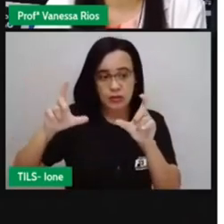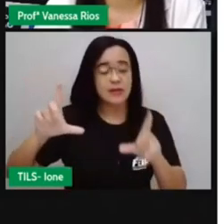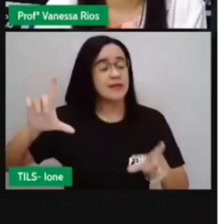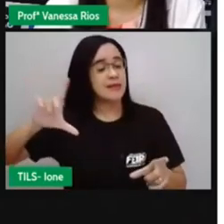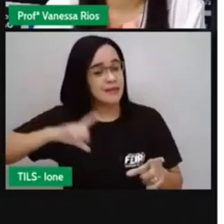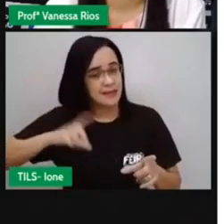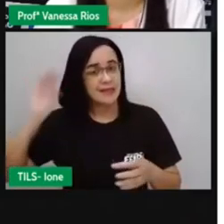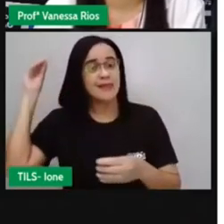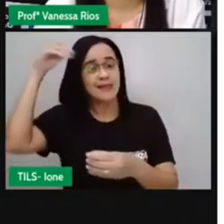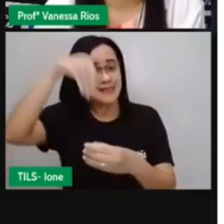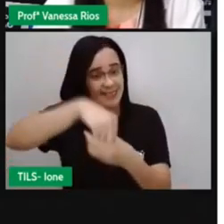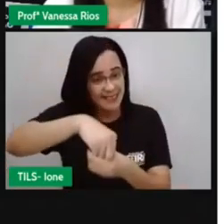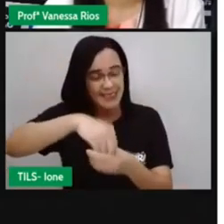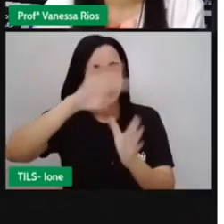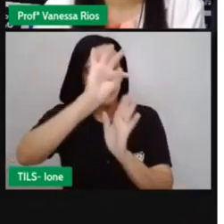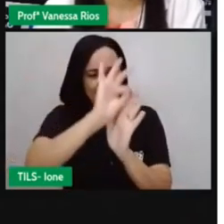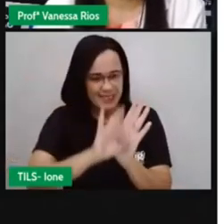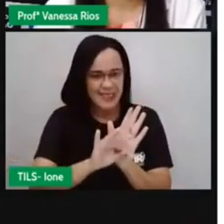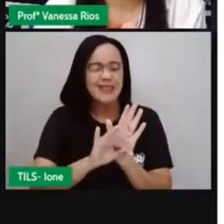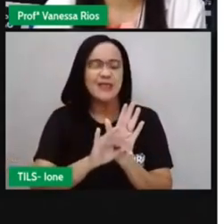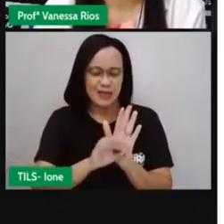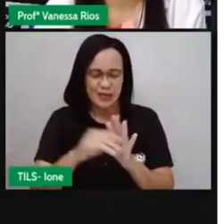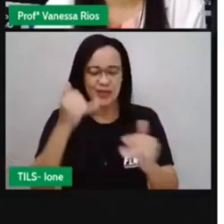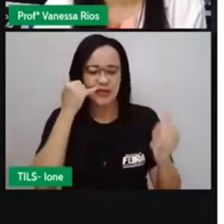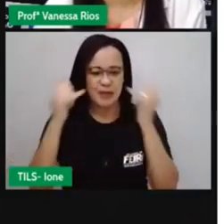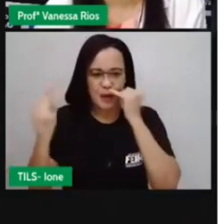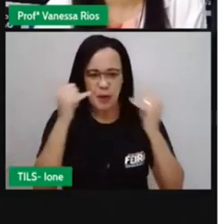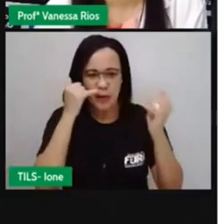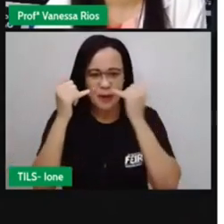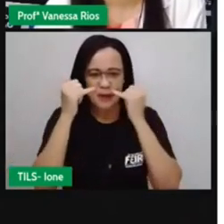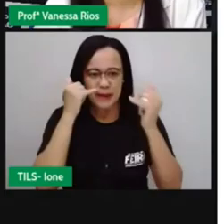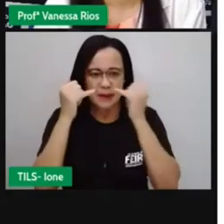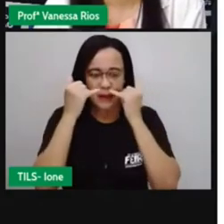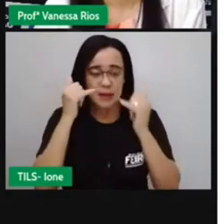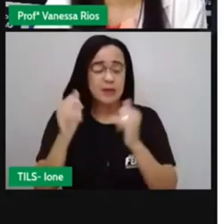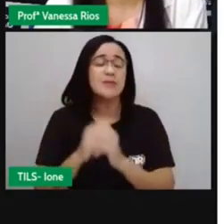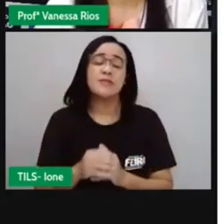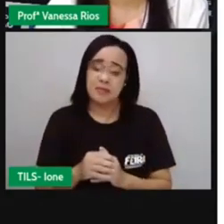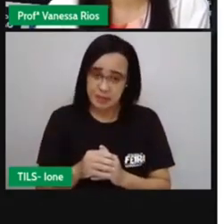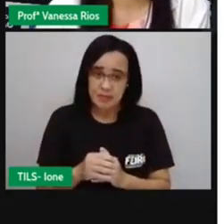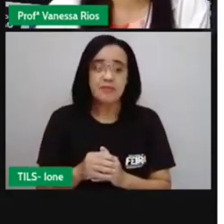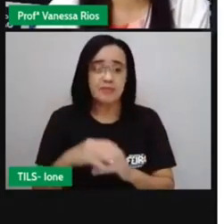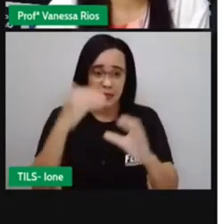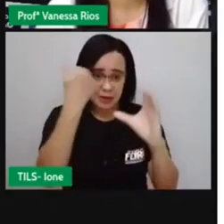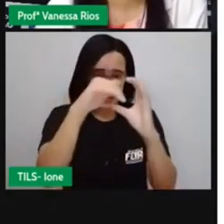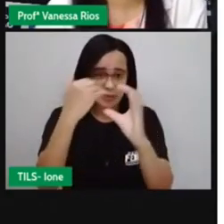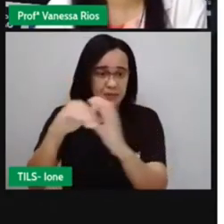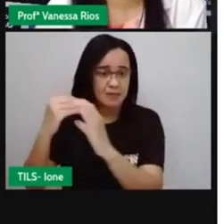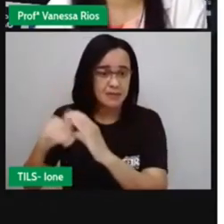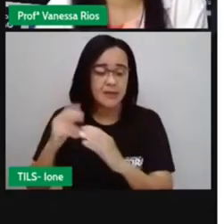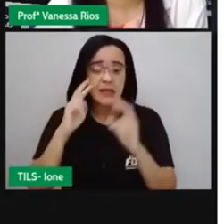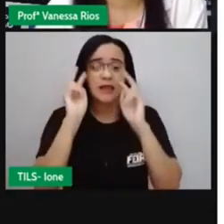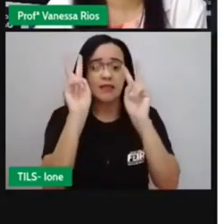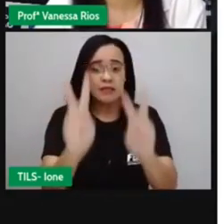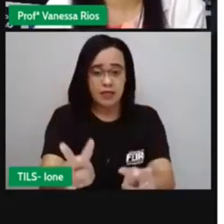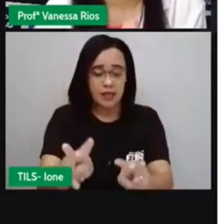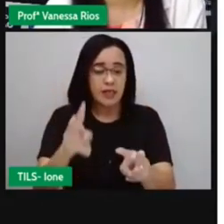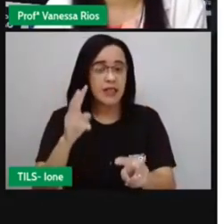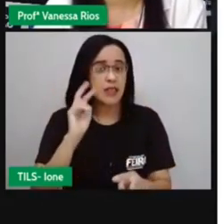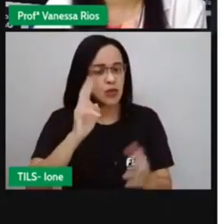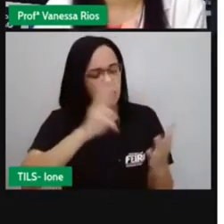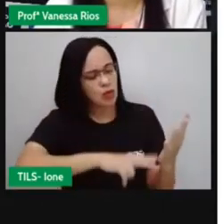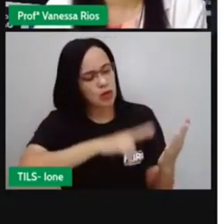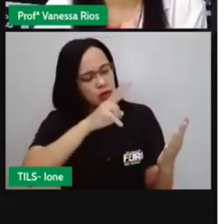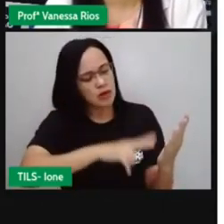ajudam sim em complementar as informações e complementar a mensagem, né? Pra quem está recebendo aí